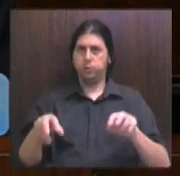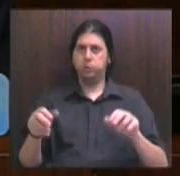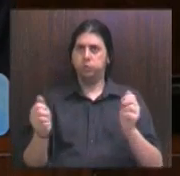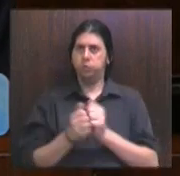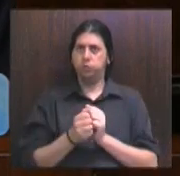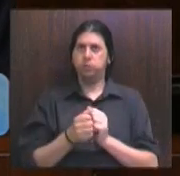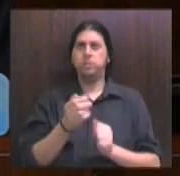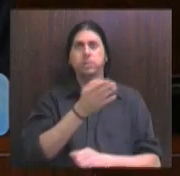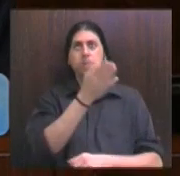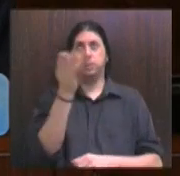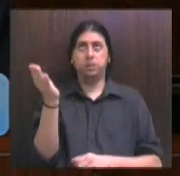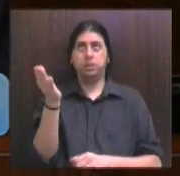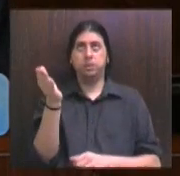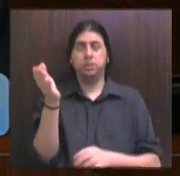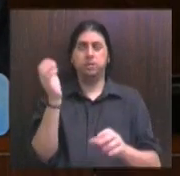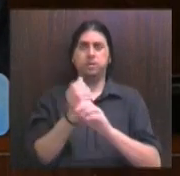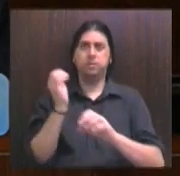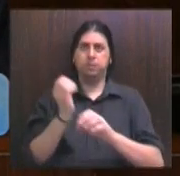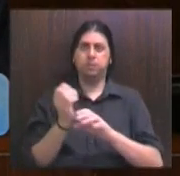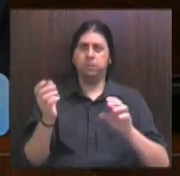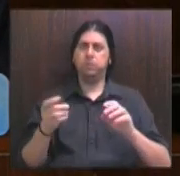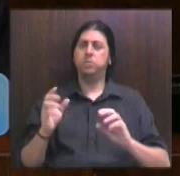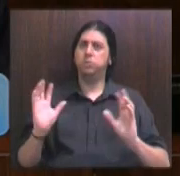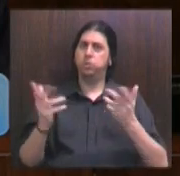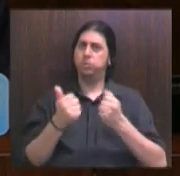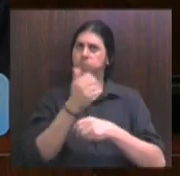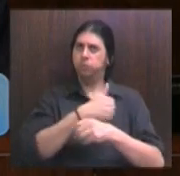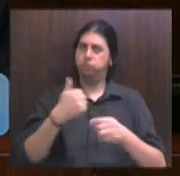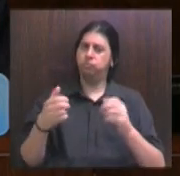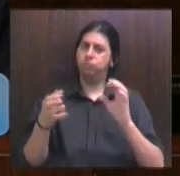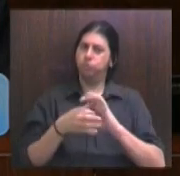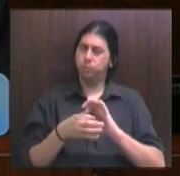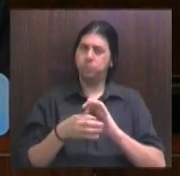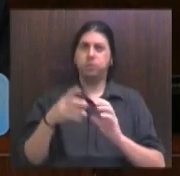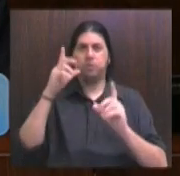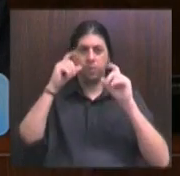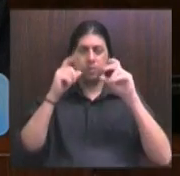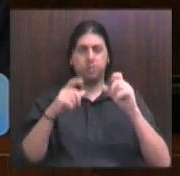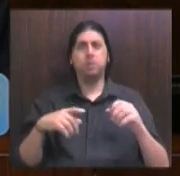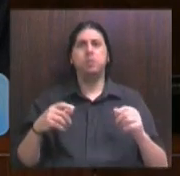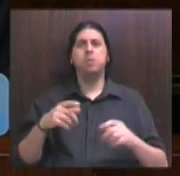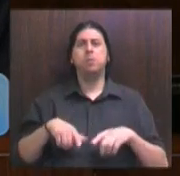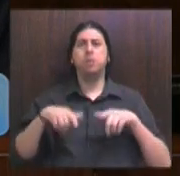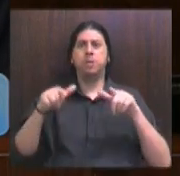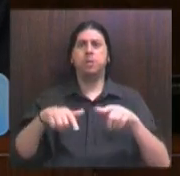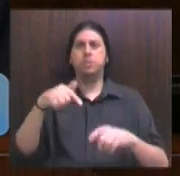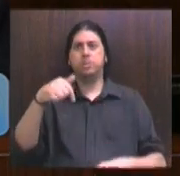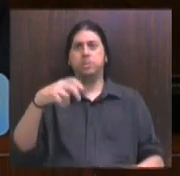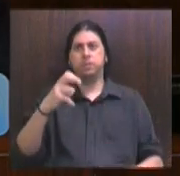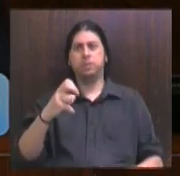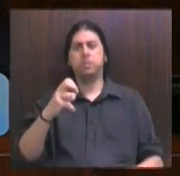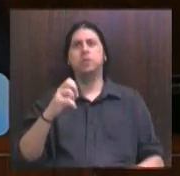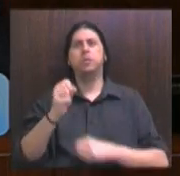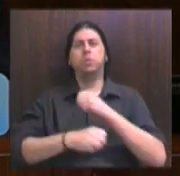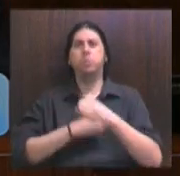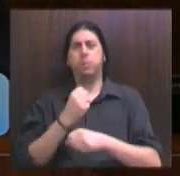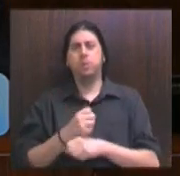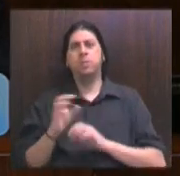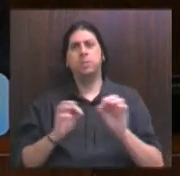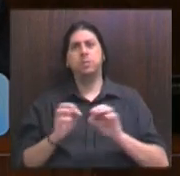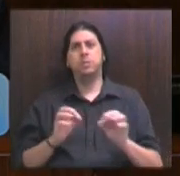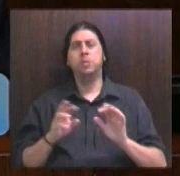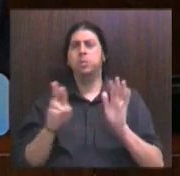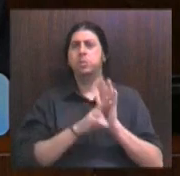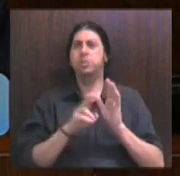deputado Lara solicitou, em homenagem aos 75 anos do CENGE, momento em que também faremos o registro